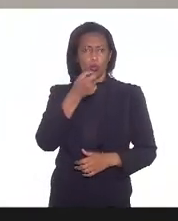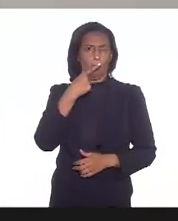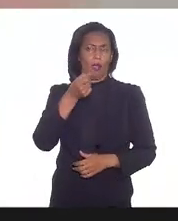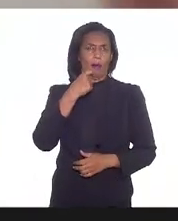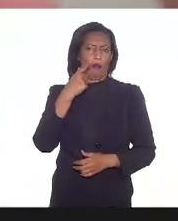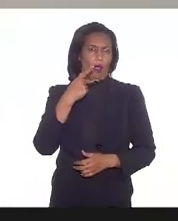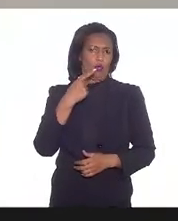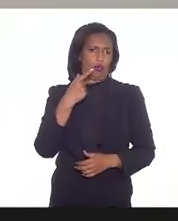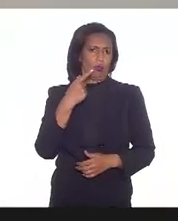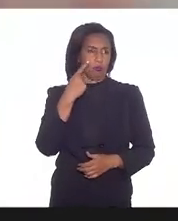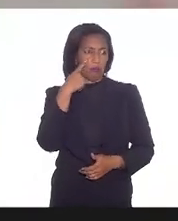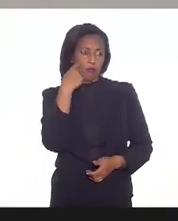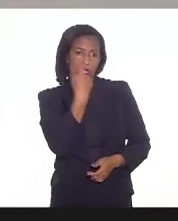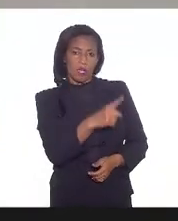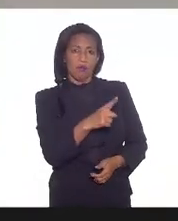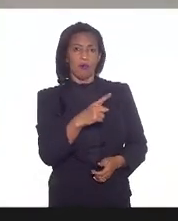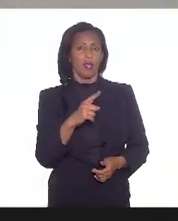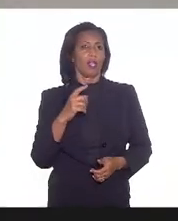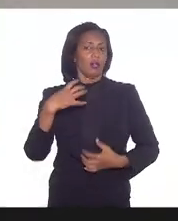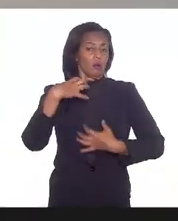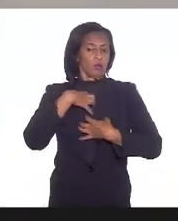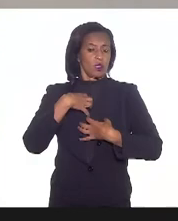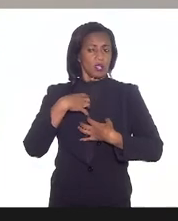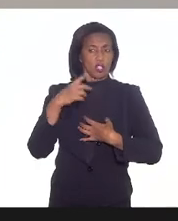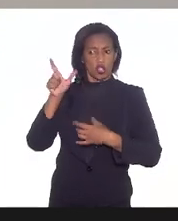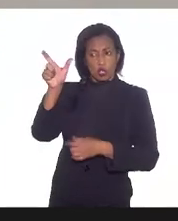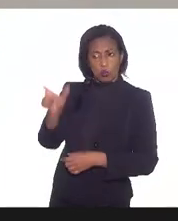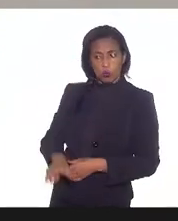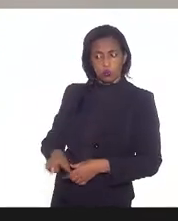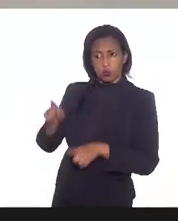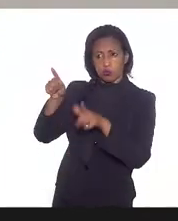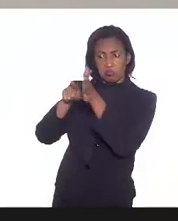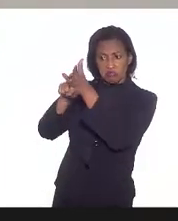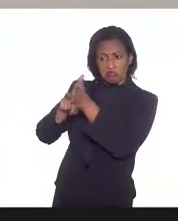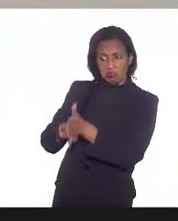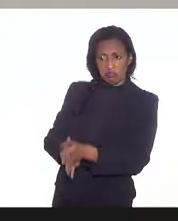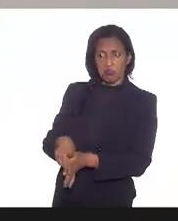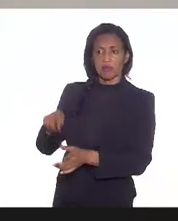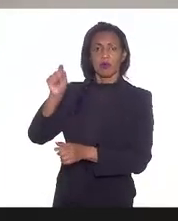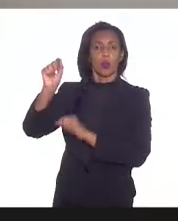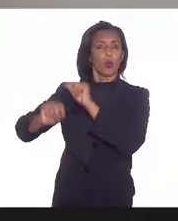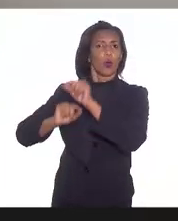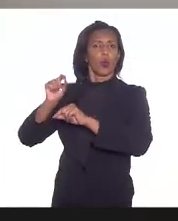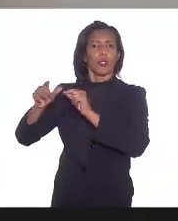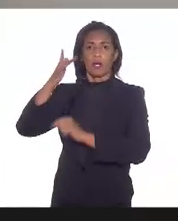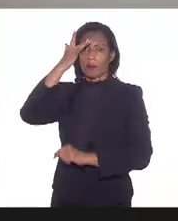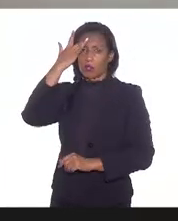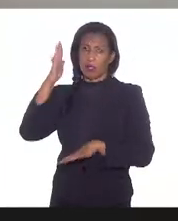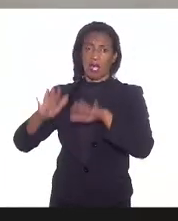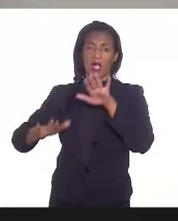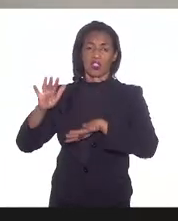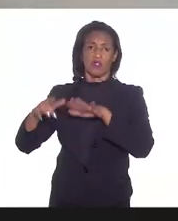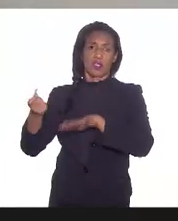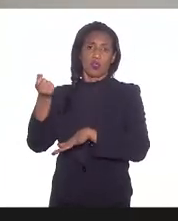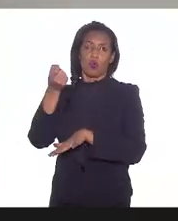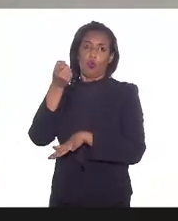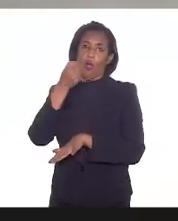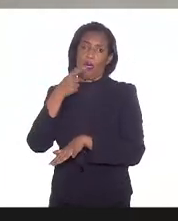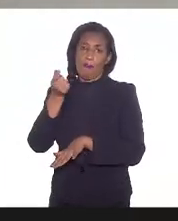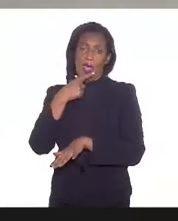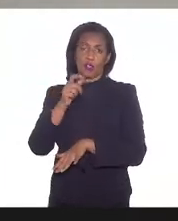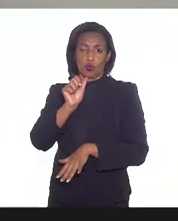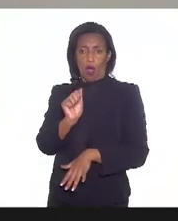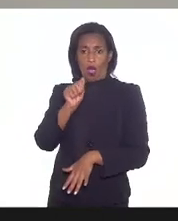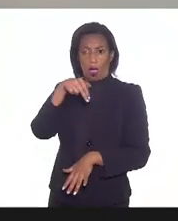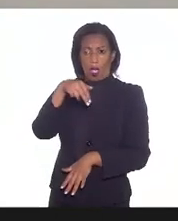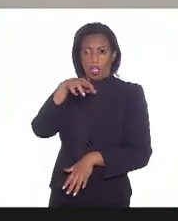abstrato porque tem que ver os sintomas enfim a sintomatologia o quadro que estava prescrito um antibiótico como a astromicina pode se encaixar para uma pessoa